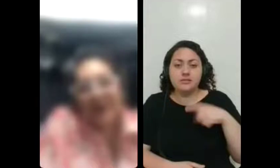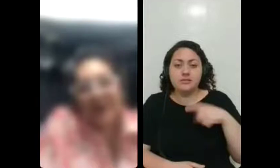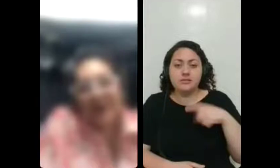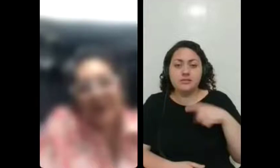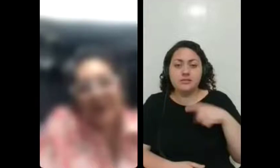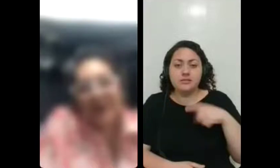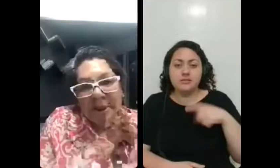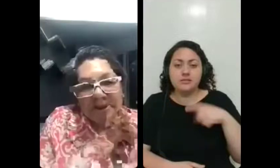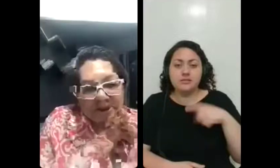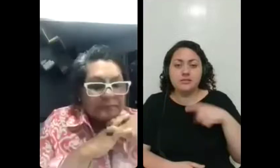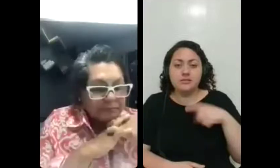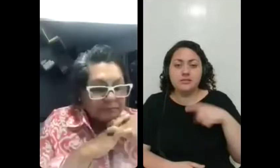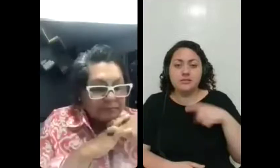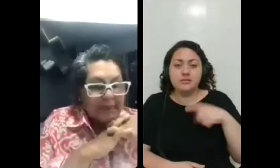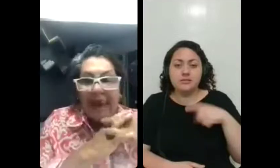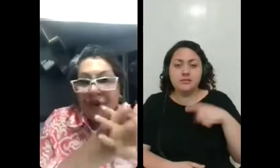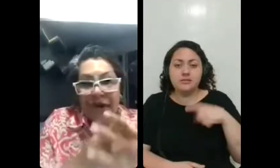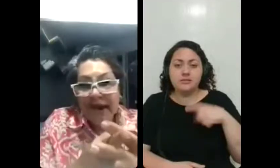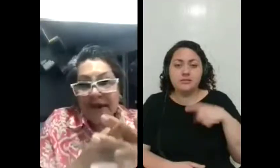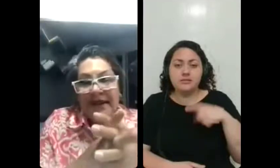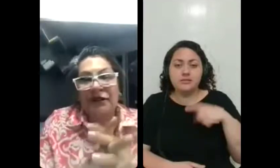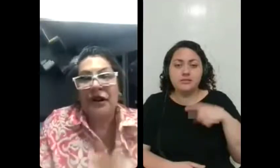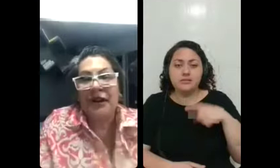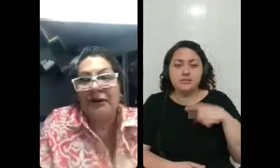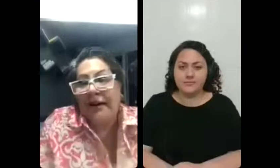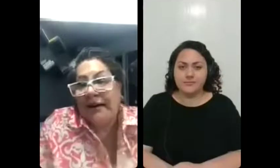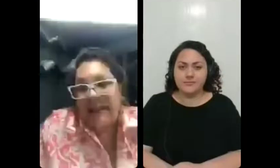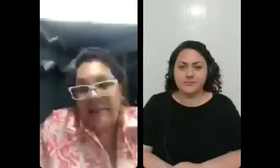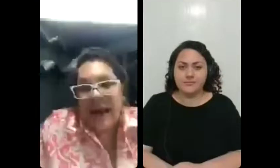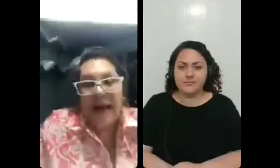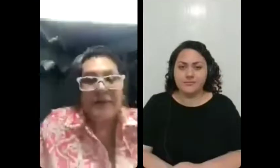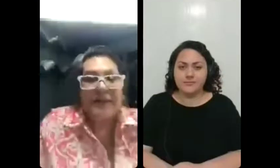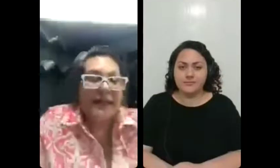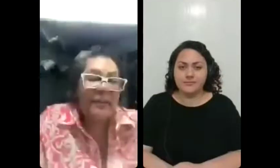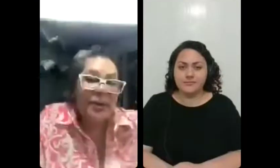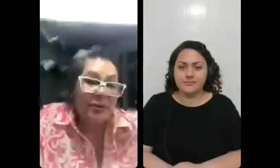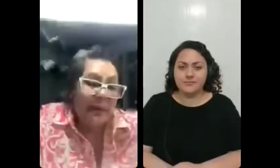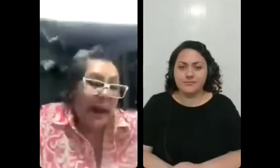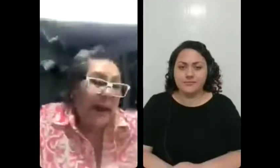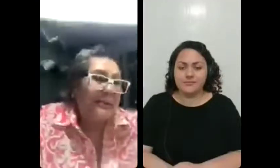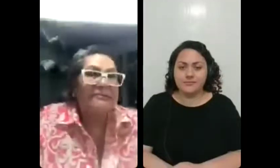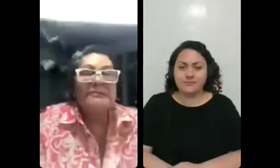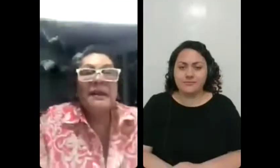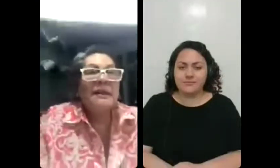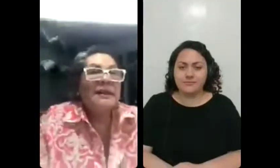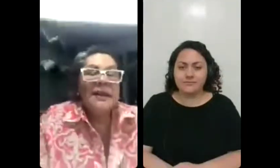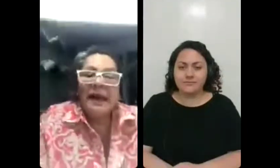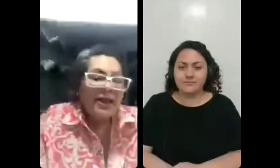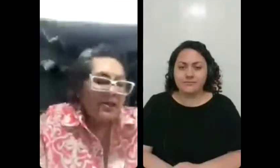então, assim, Simone, querida, eu adoro não fazer um trabalho e ter que fazer o trabalho